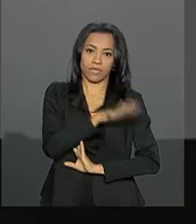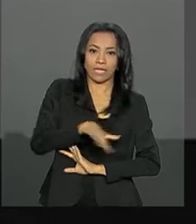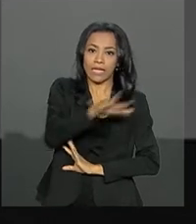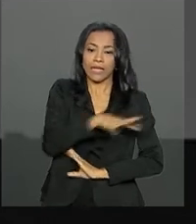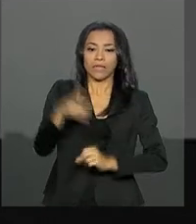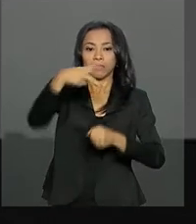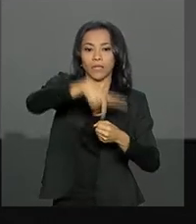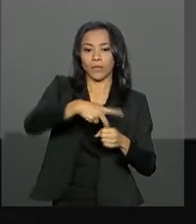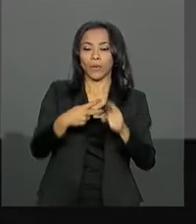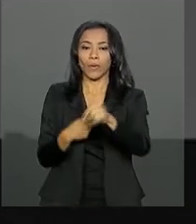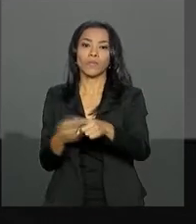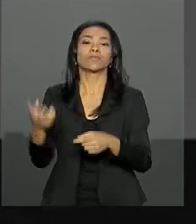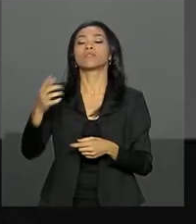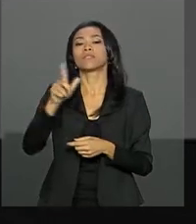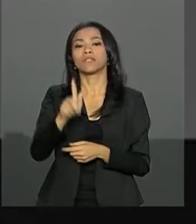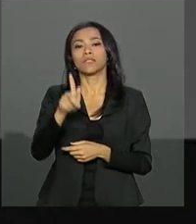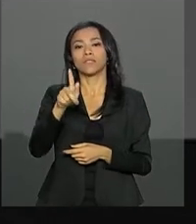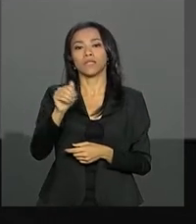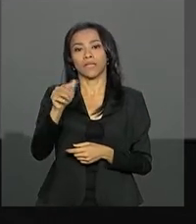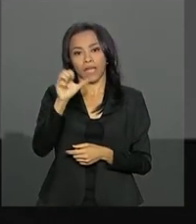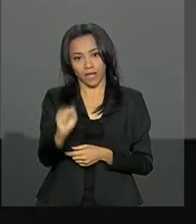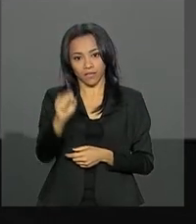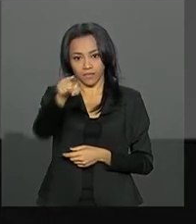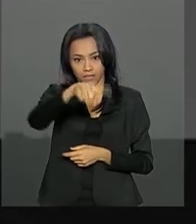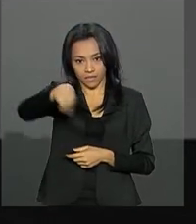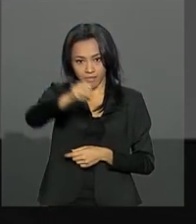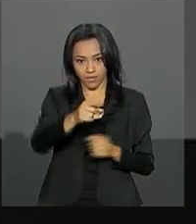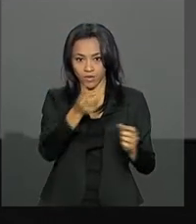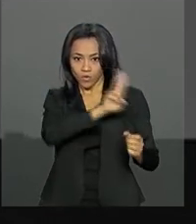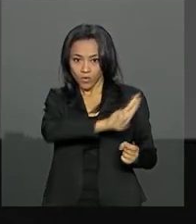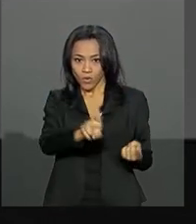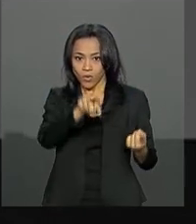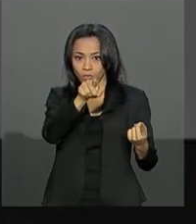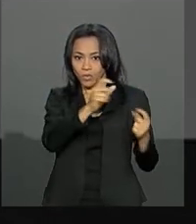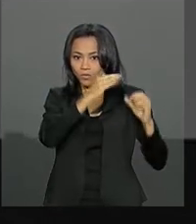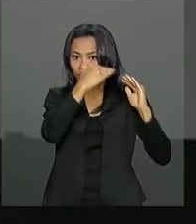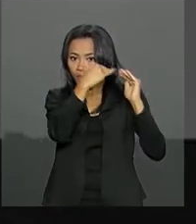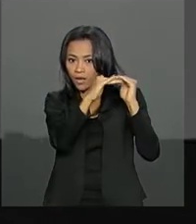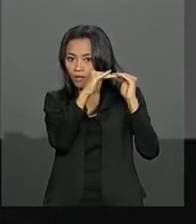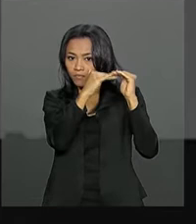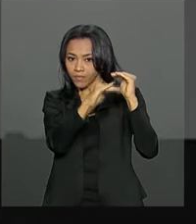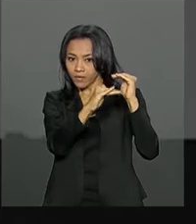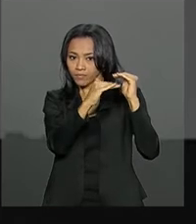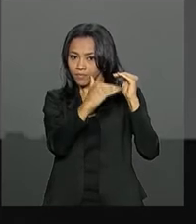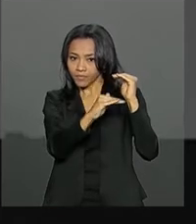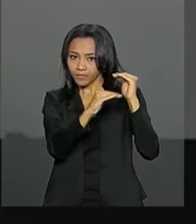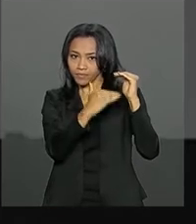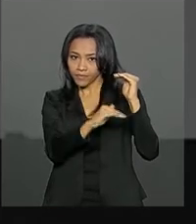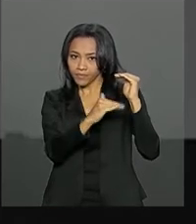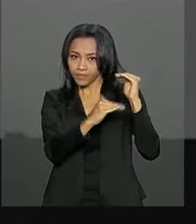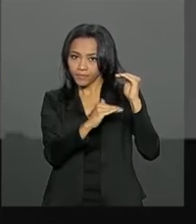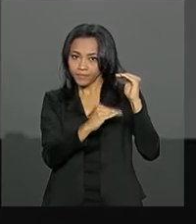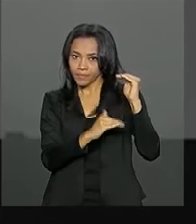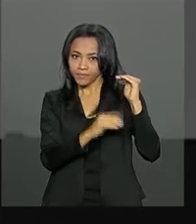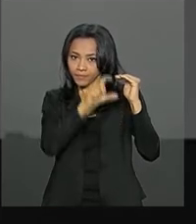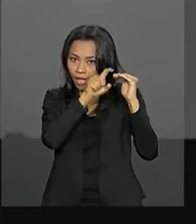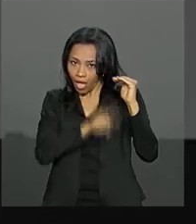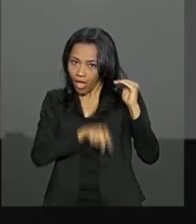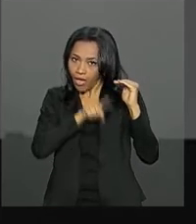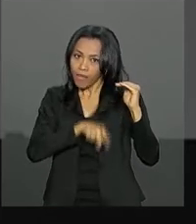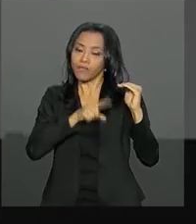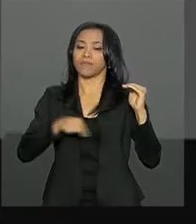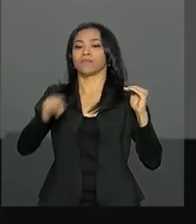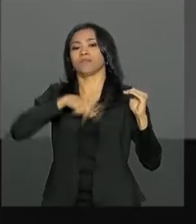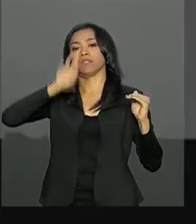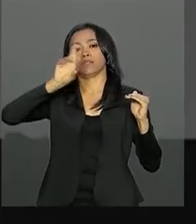nas bacias de Santos e de Campos. São eles Saturno, Titã, Pau Brasil e Sudoeste de Tartaruga